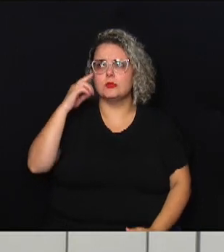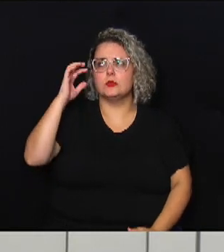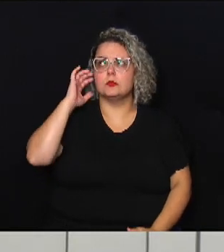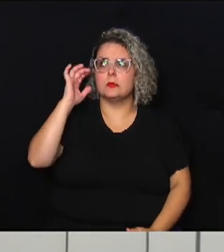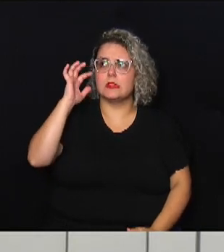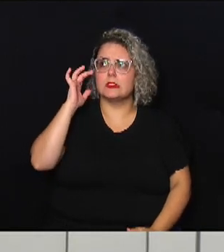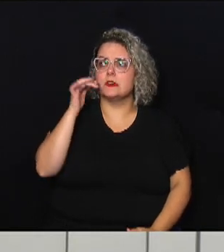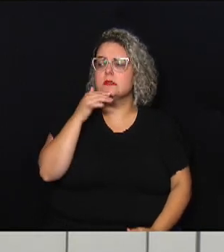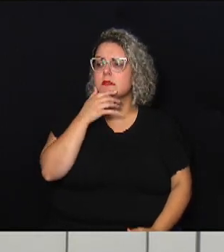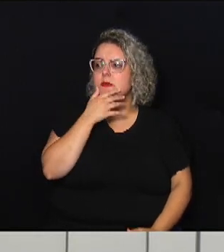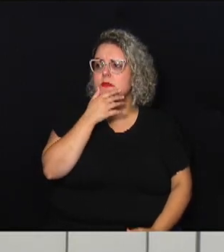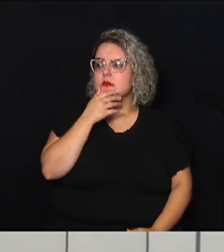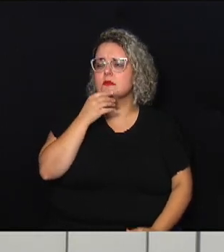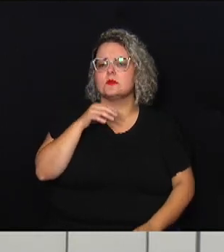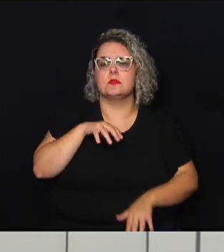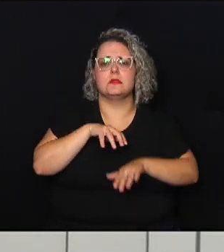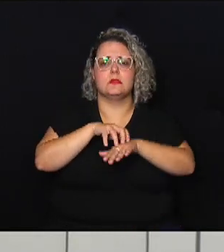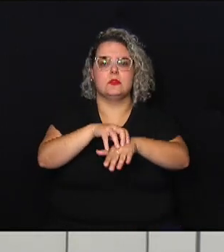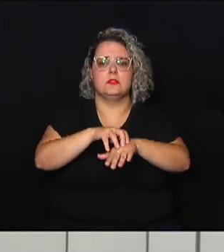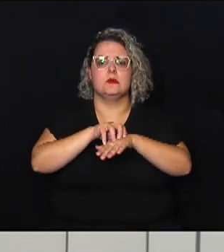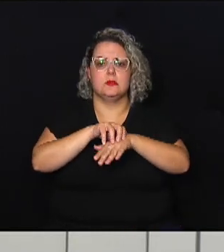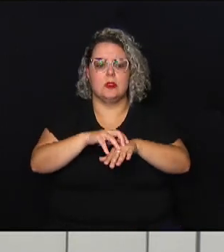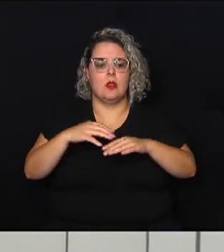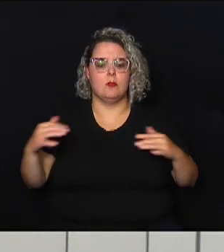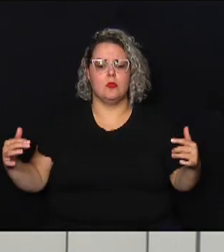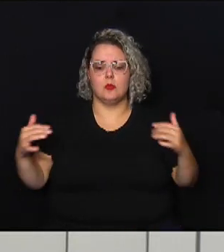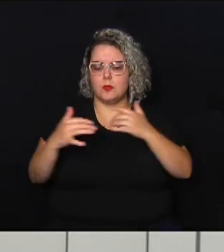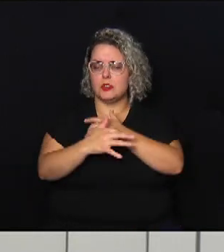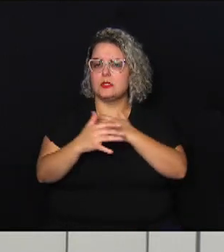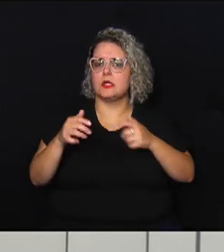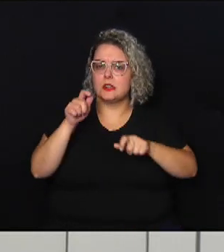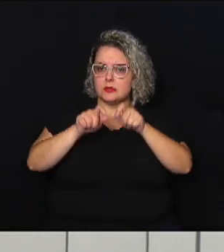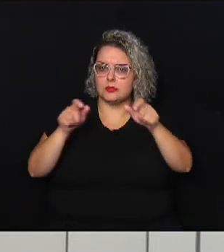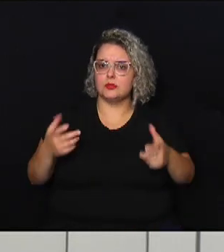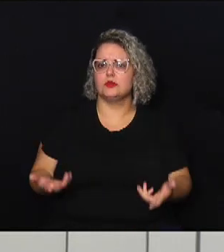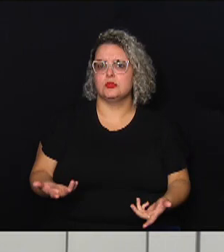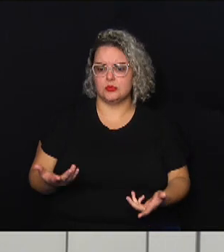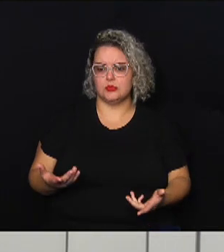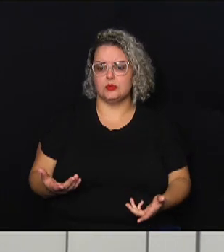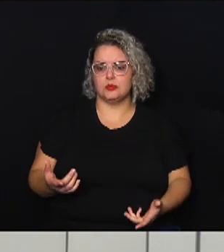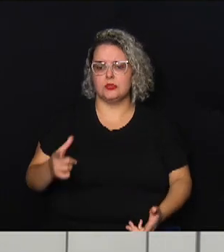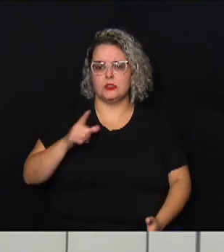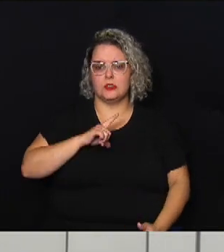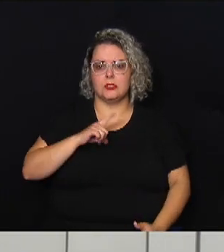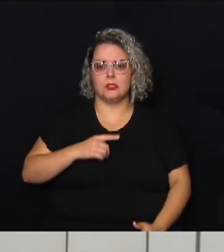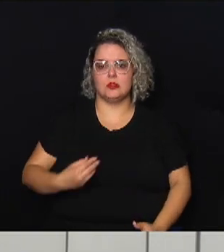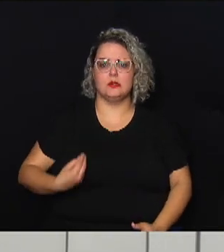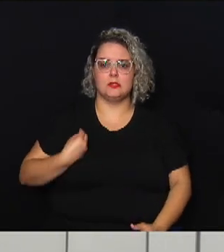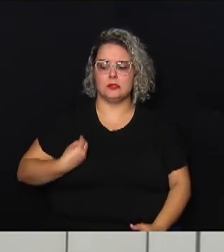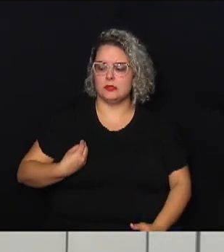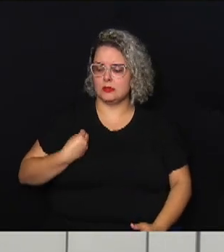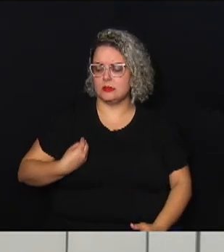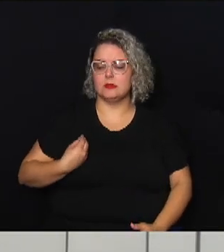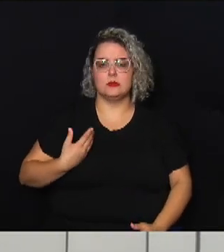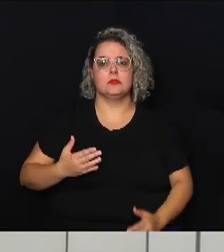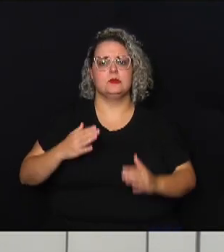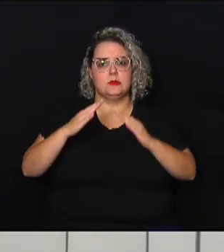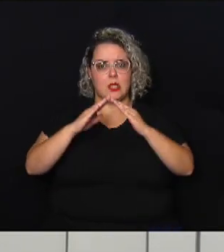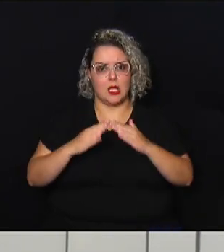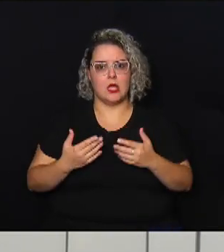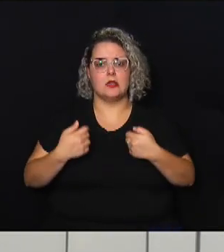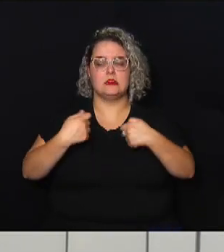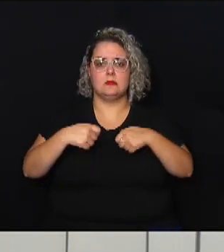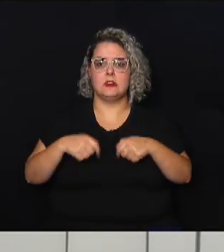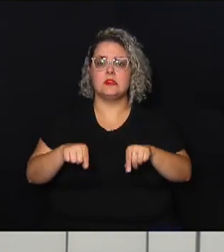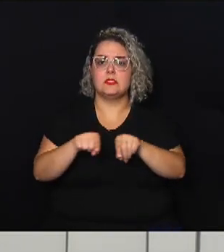na mobilidade das pessoas que passado esse momento claro da casa elas precisam também